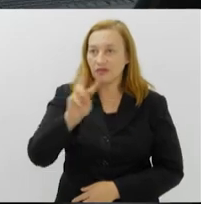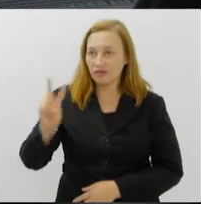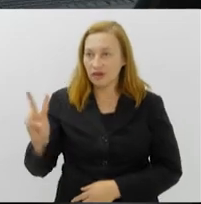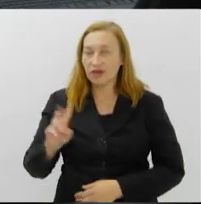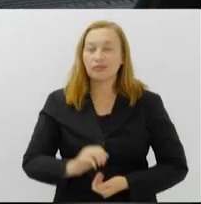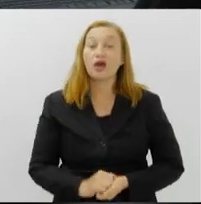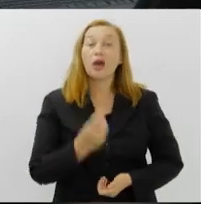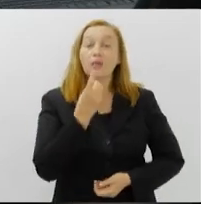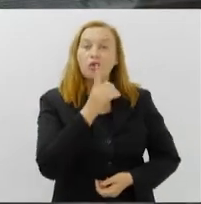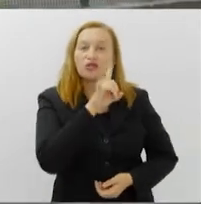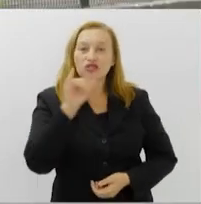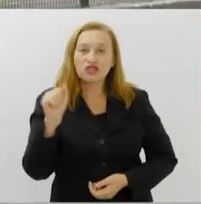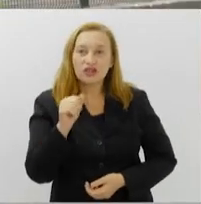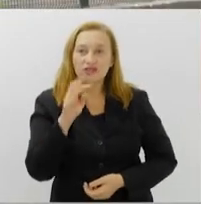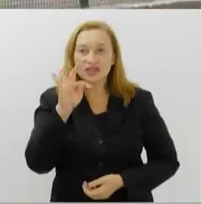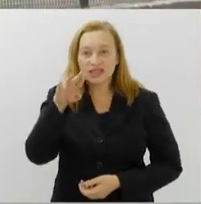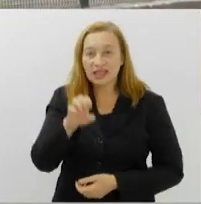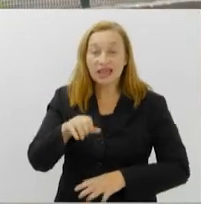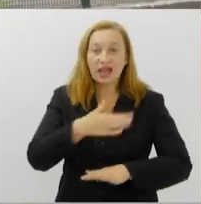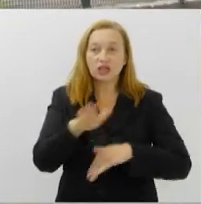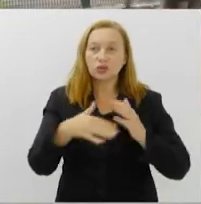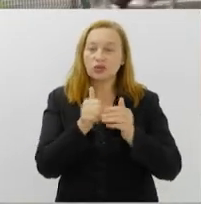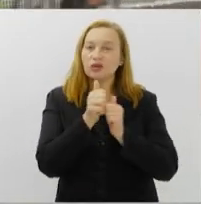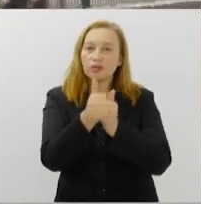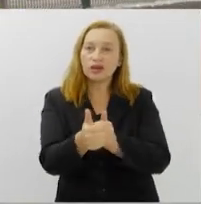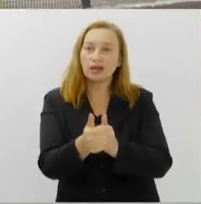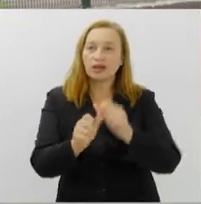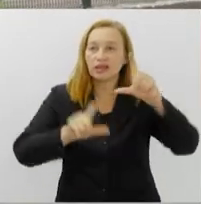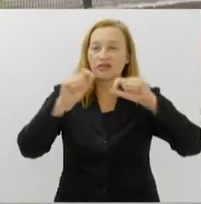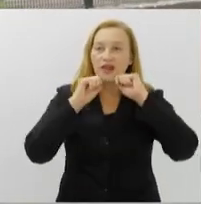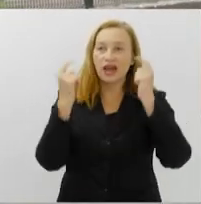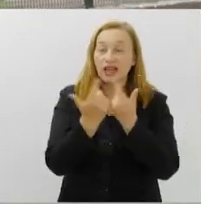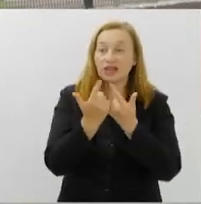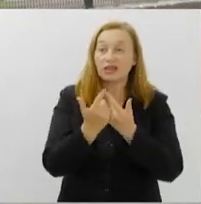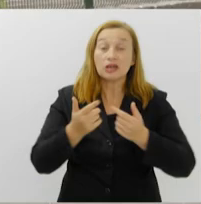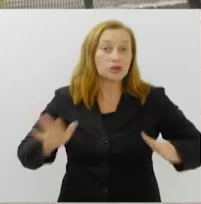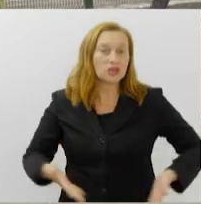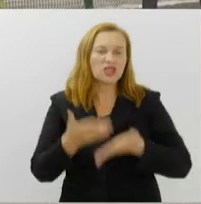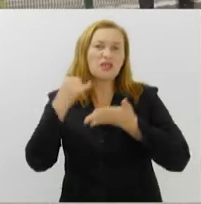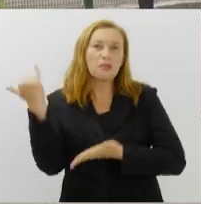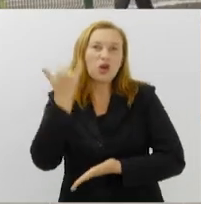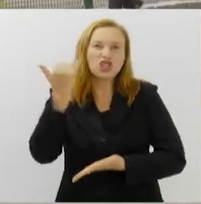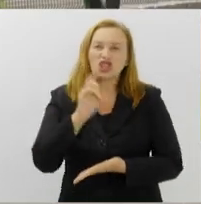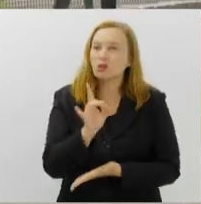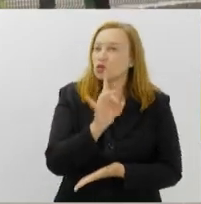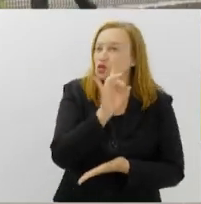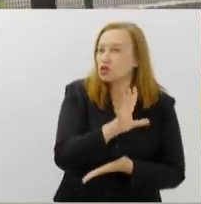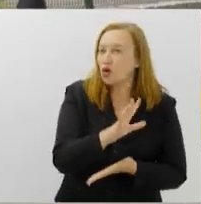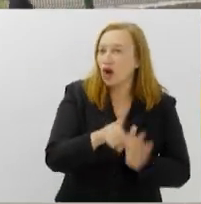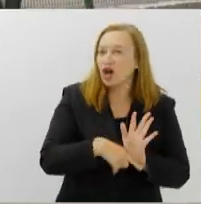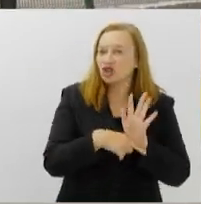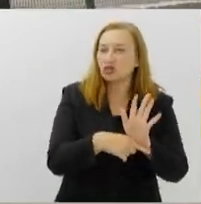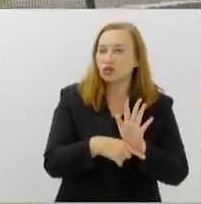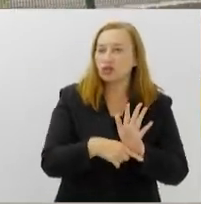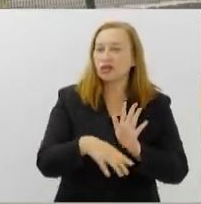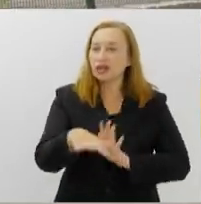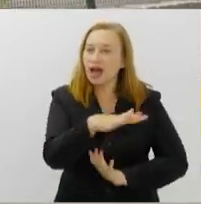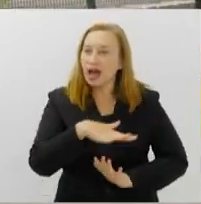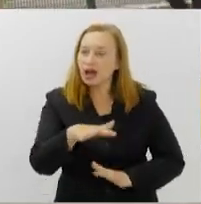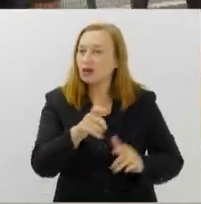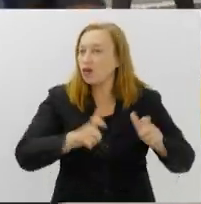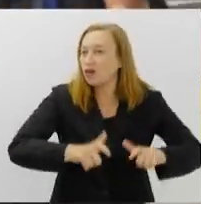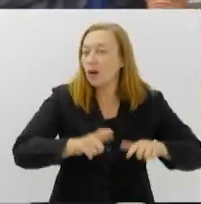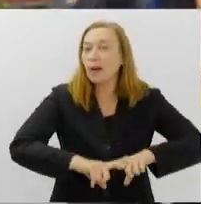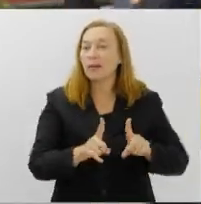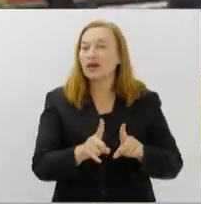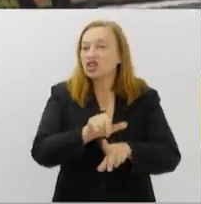Olá, bom dia, Vicente. Bom dia a todos que acompanham a TV Alerj. Uma importante iniciativa que não só fomenta o comércio local, mas também atua em